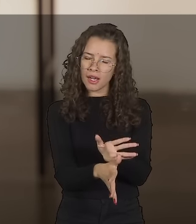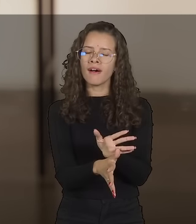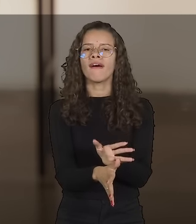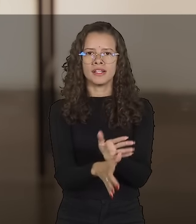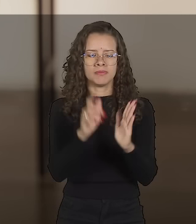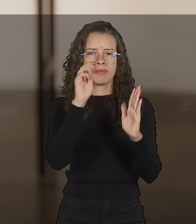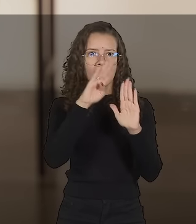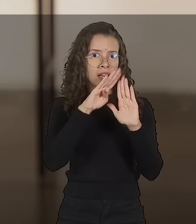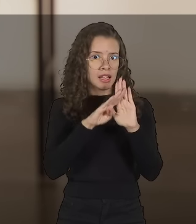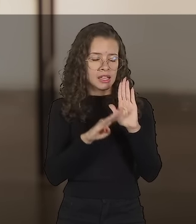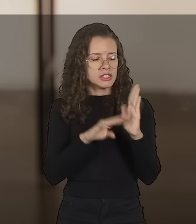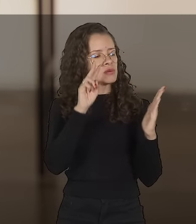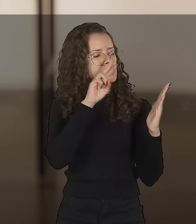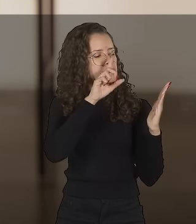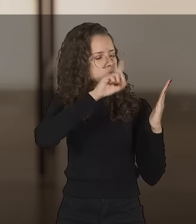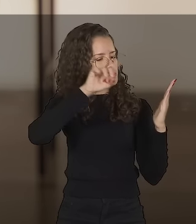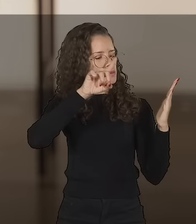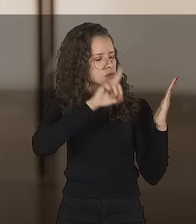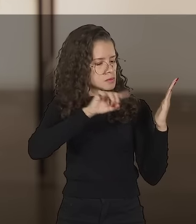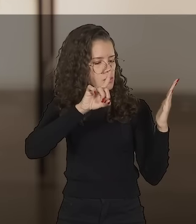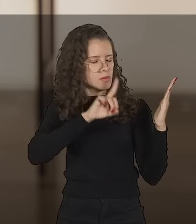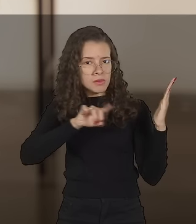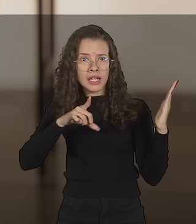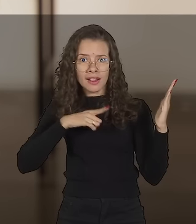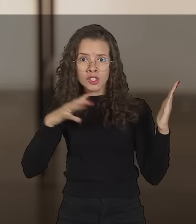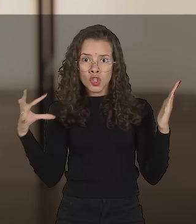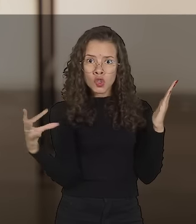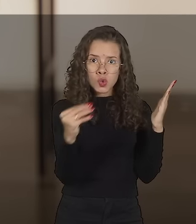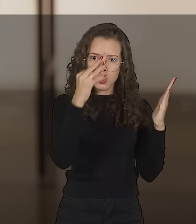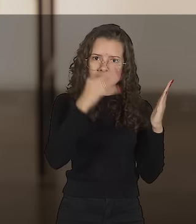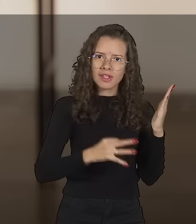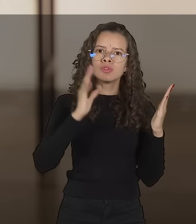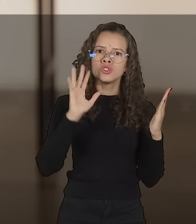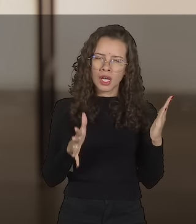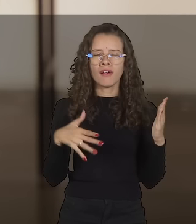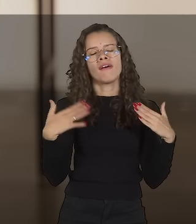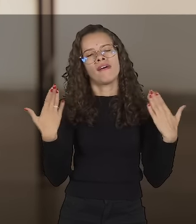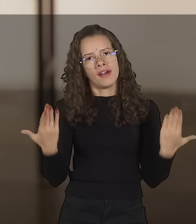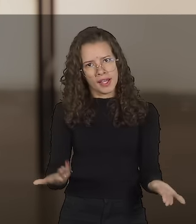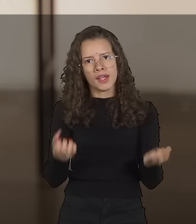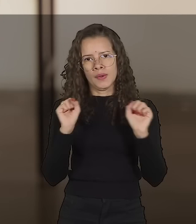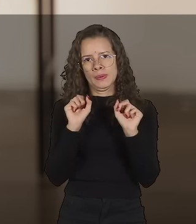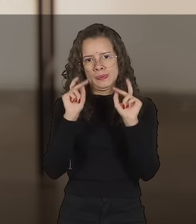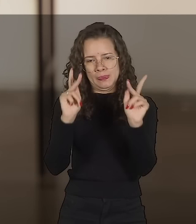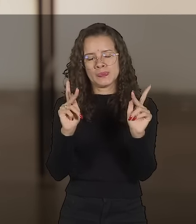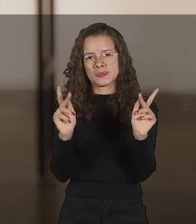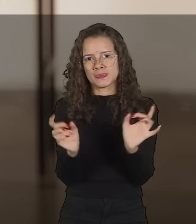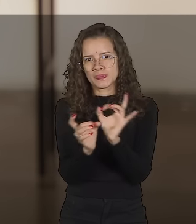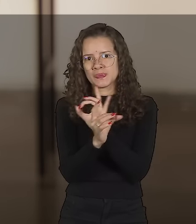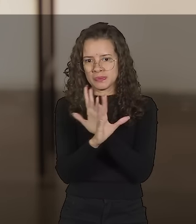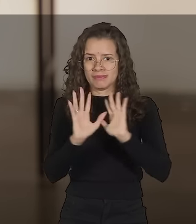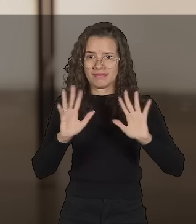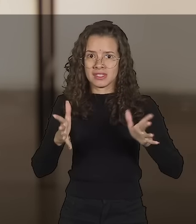atende ao que acabamos de falar quanto à organização dos cabos, ao espaço para a circulação de pessoas, ao sigilo do